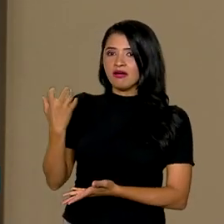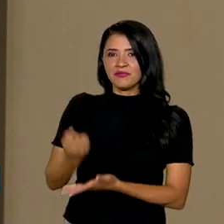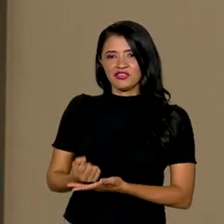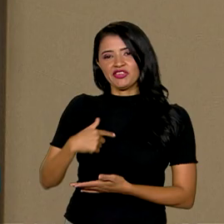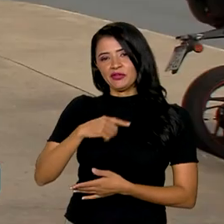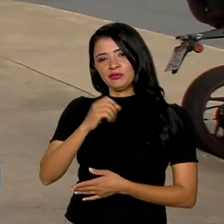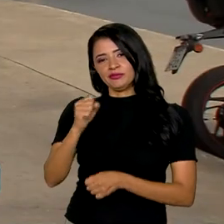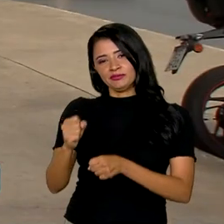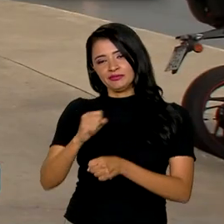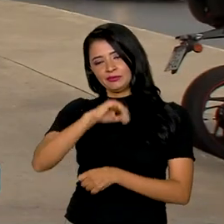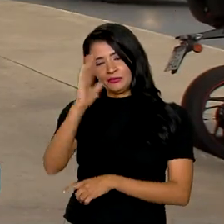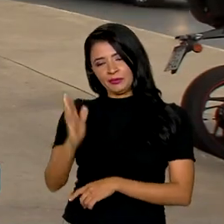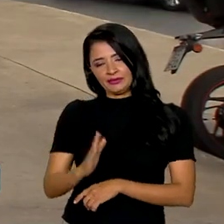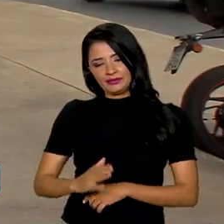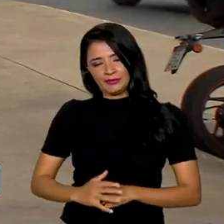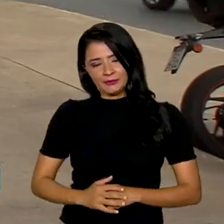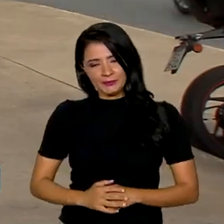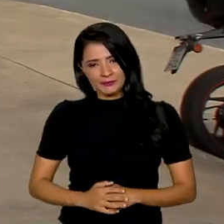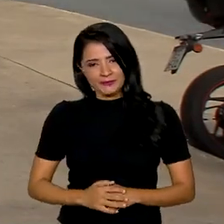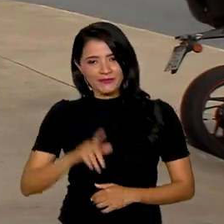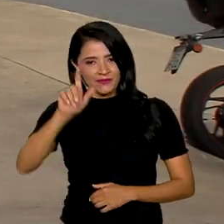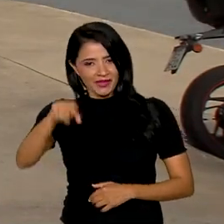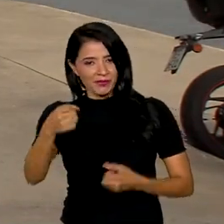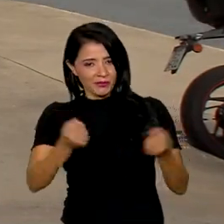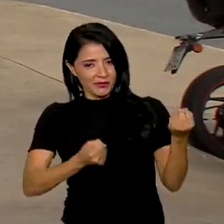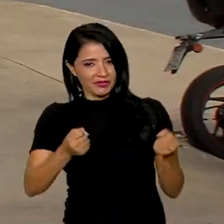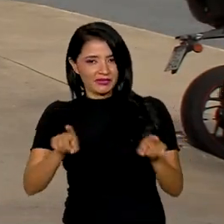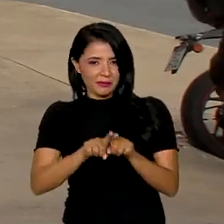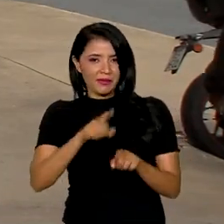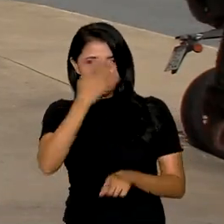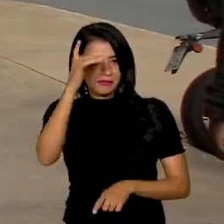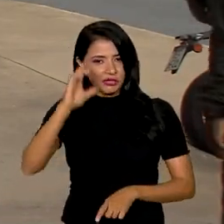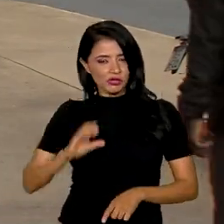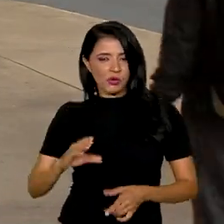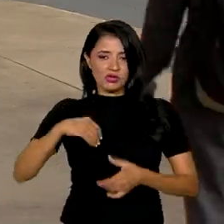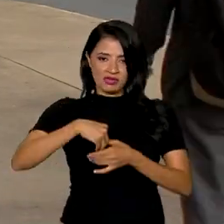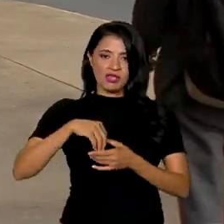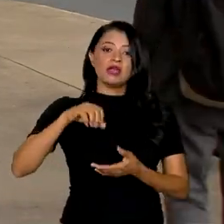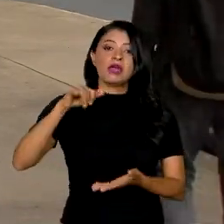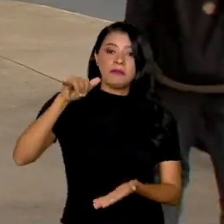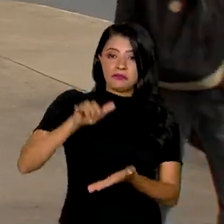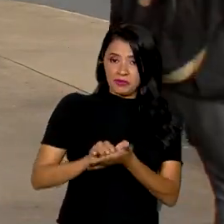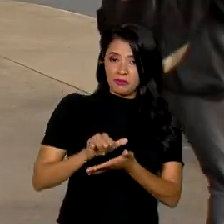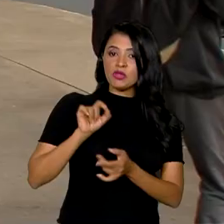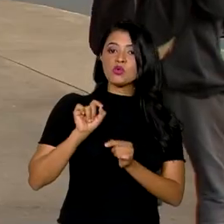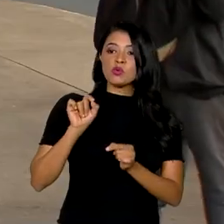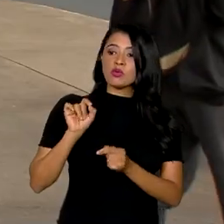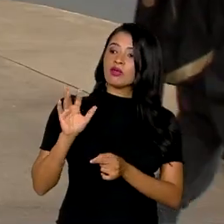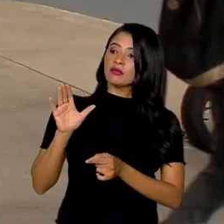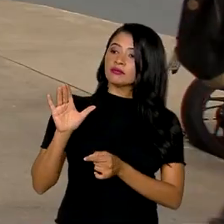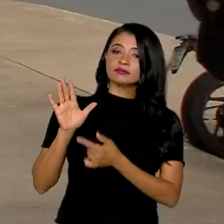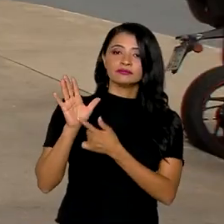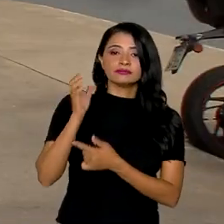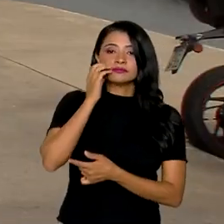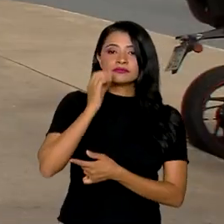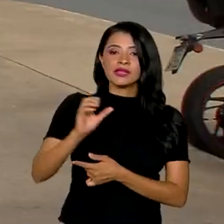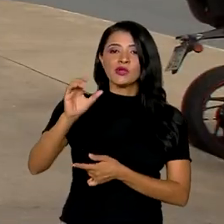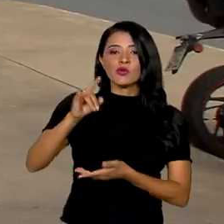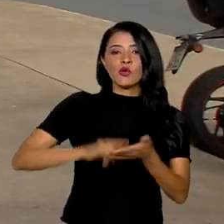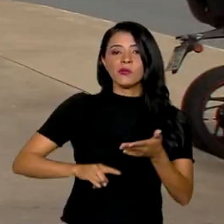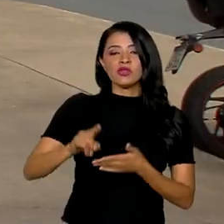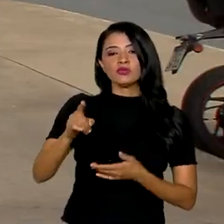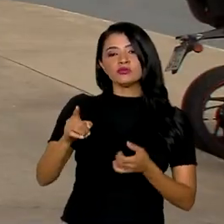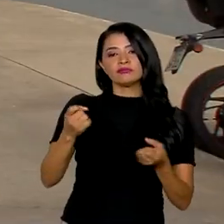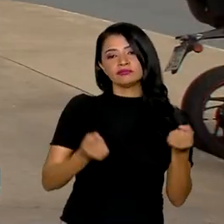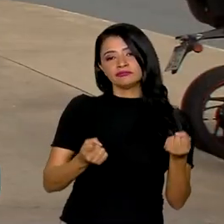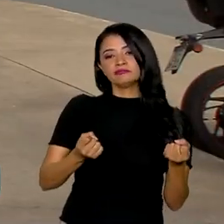no país. Além da carteira de motorista, o cidadão tem no aplicativo, aqui na palma da mão, o documento do carro. E também